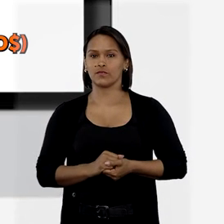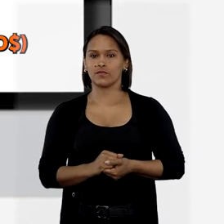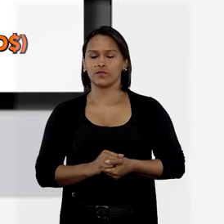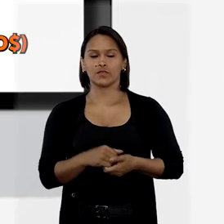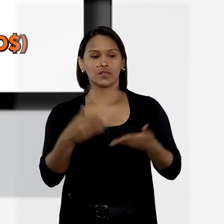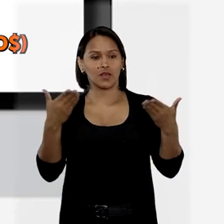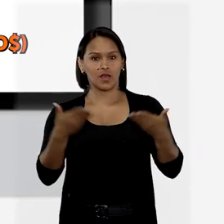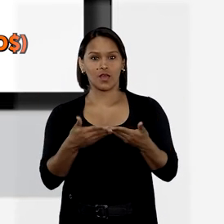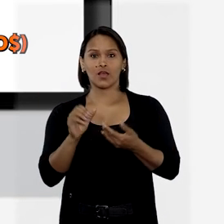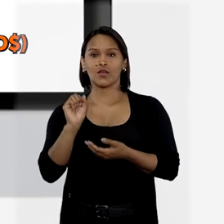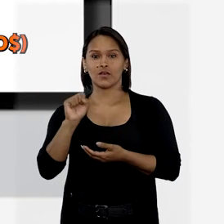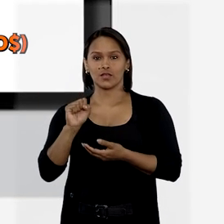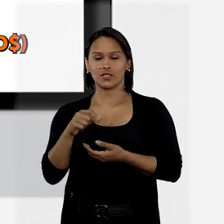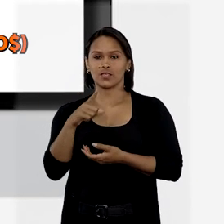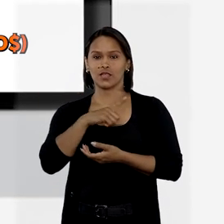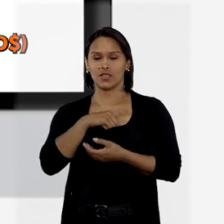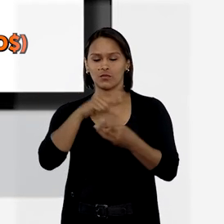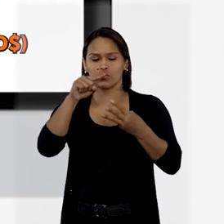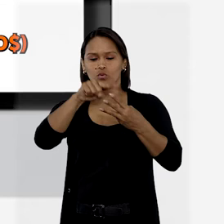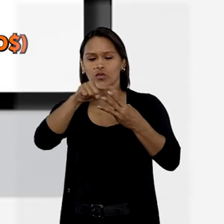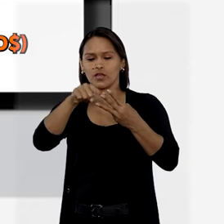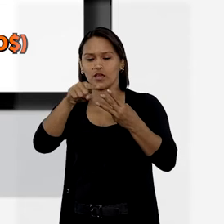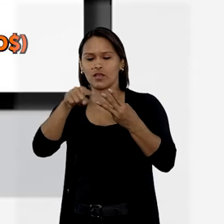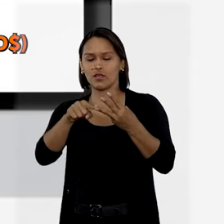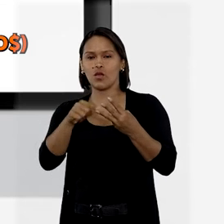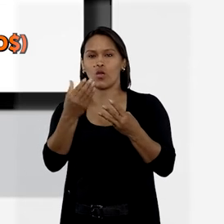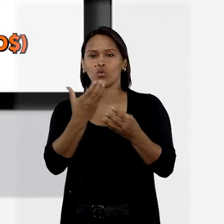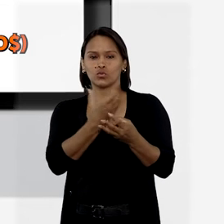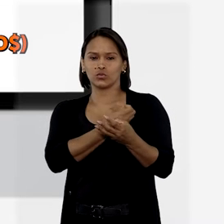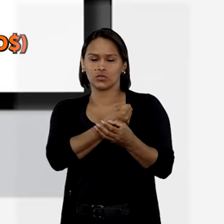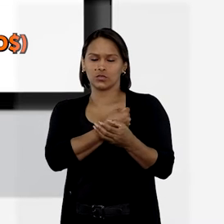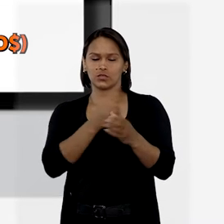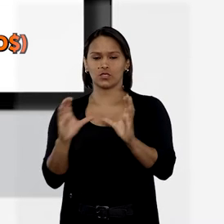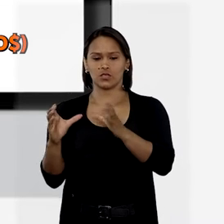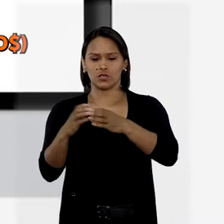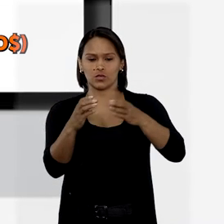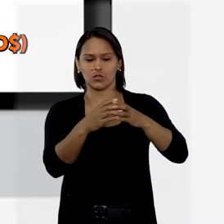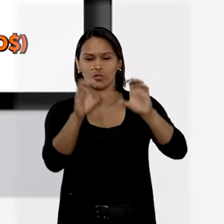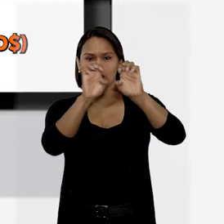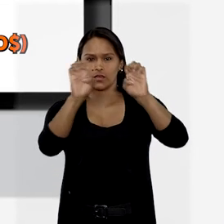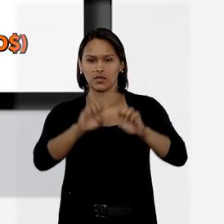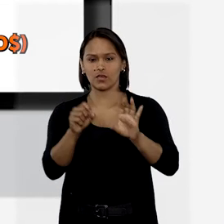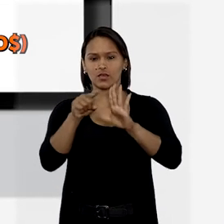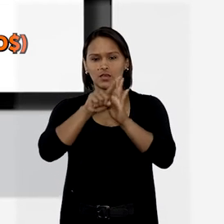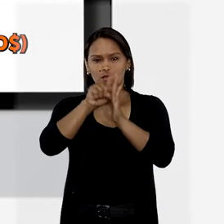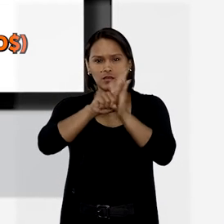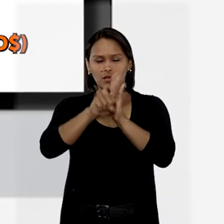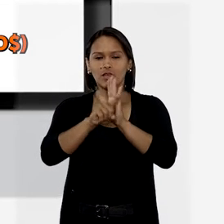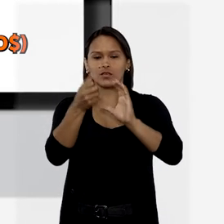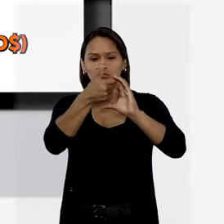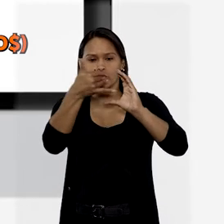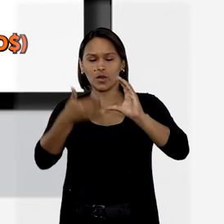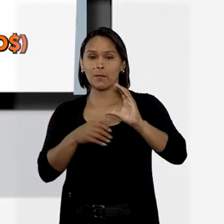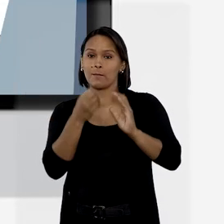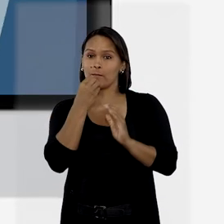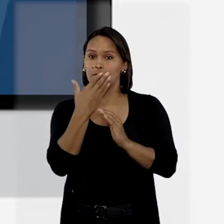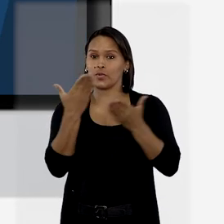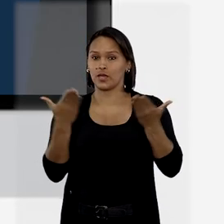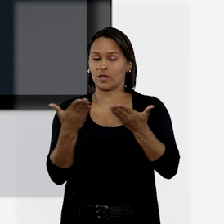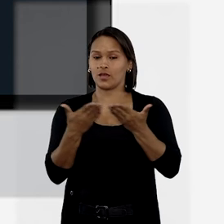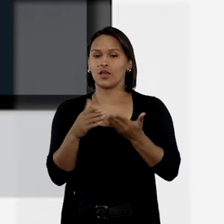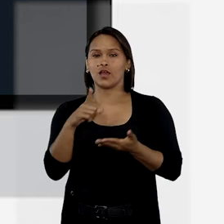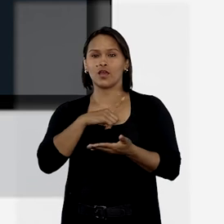Agora sim, temos cada um dos três núcleos estruturados em forma de critério de pesquisa. Muito bem,